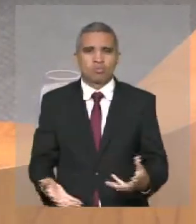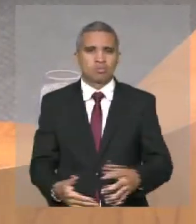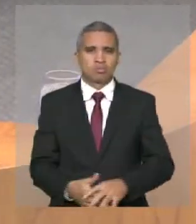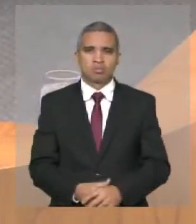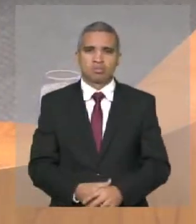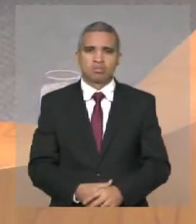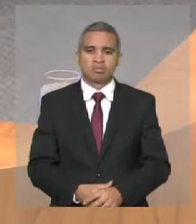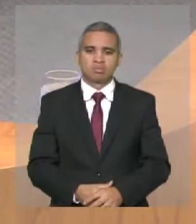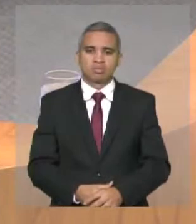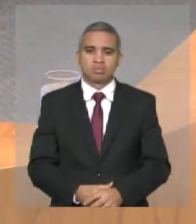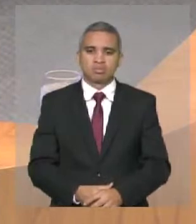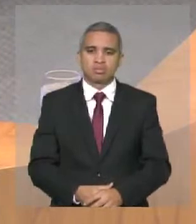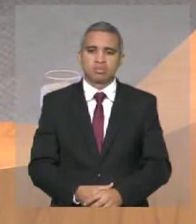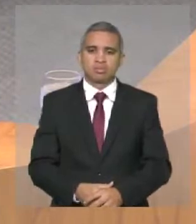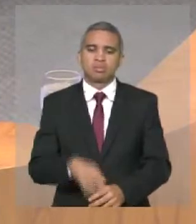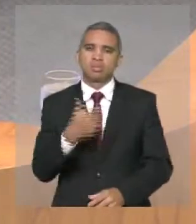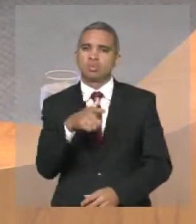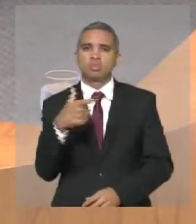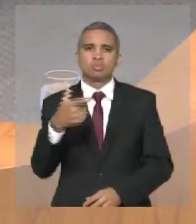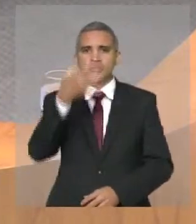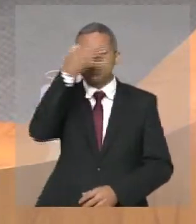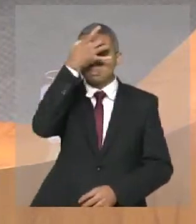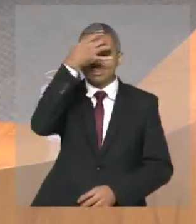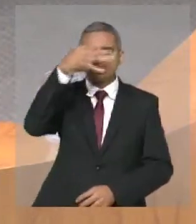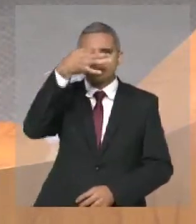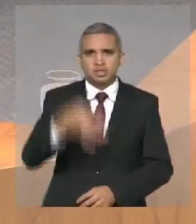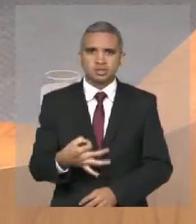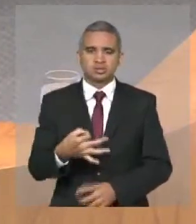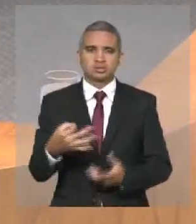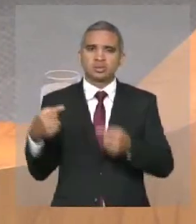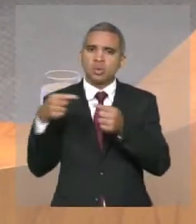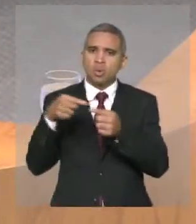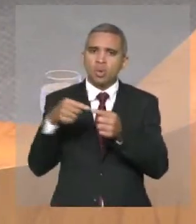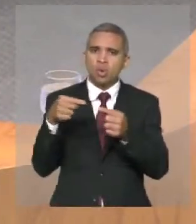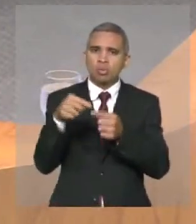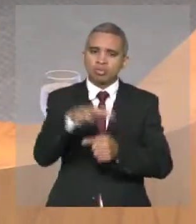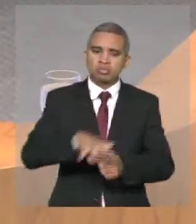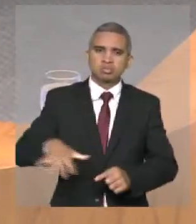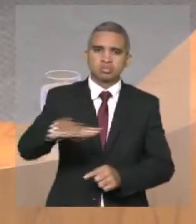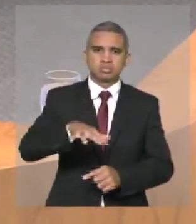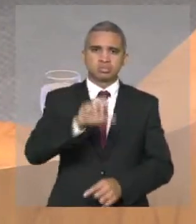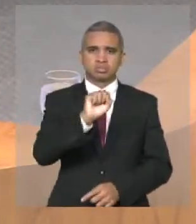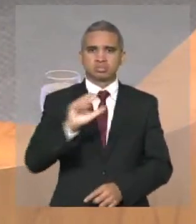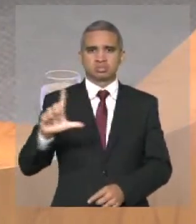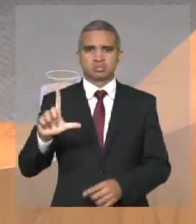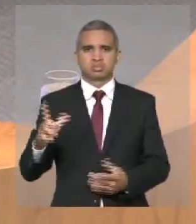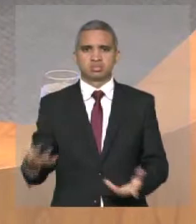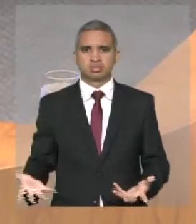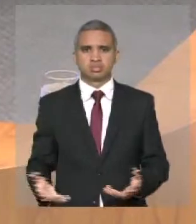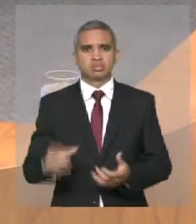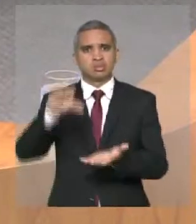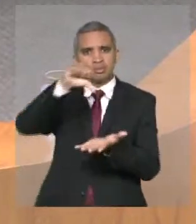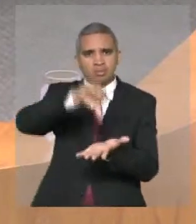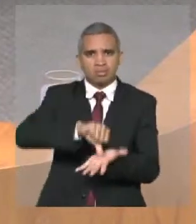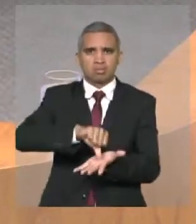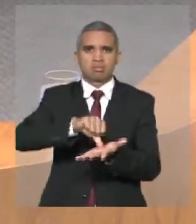Não está sendo feita a administração adequada ou voltaram para uma capital.